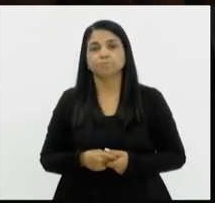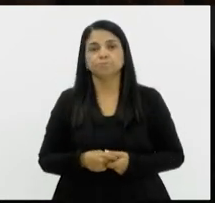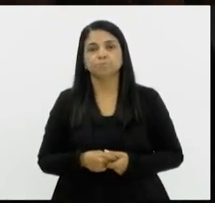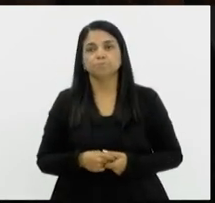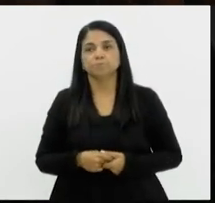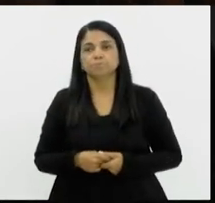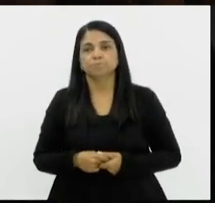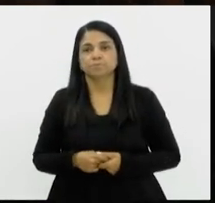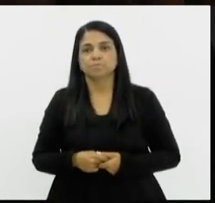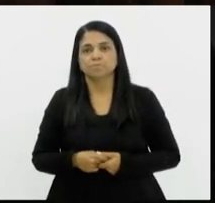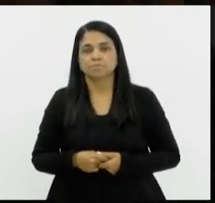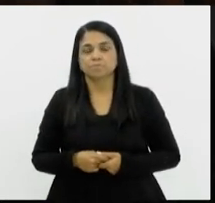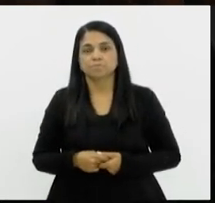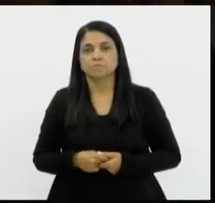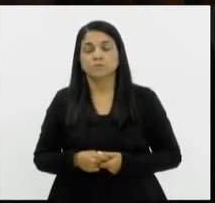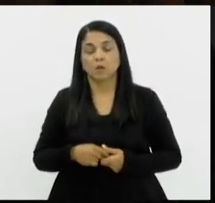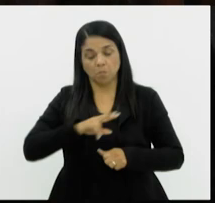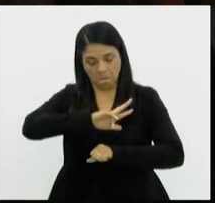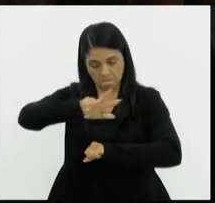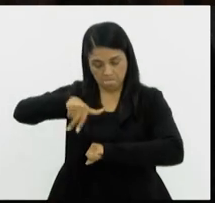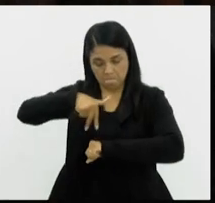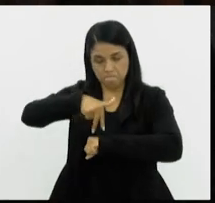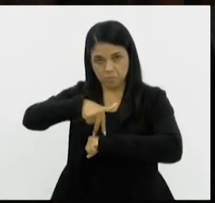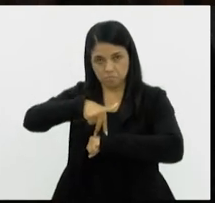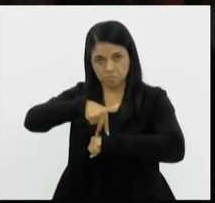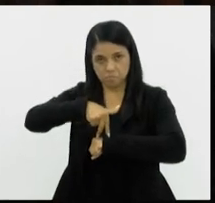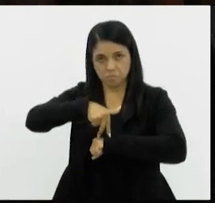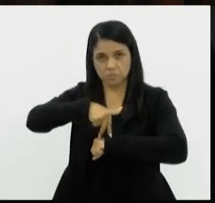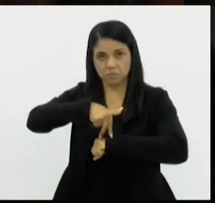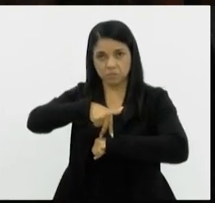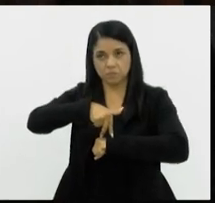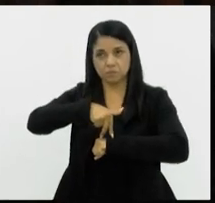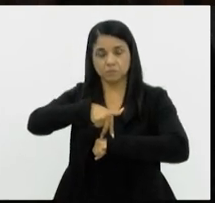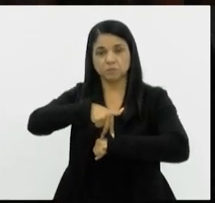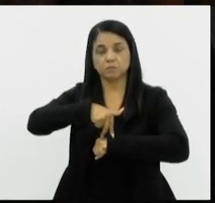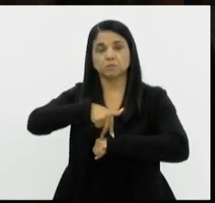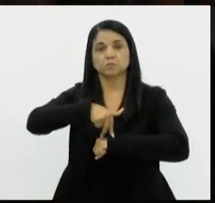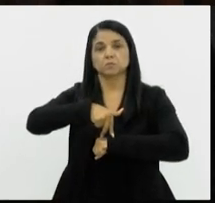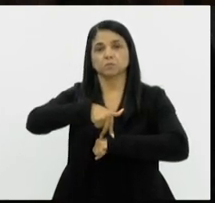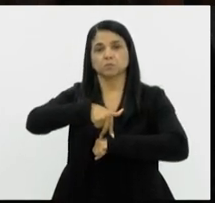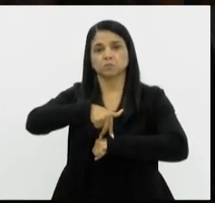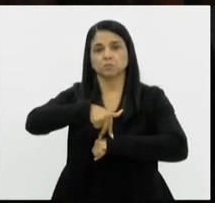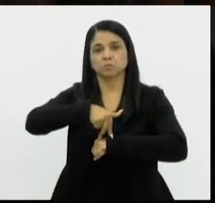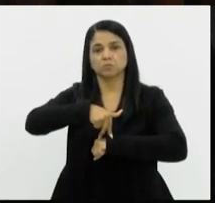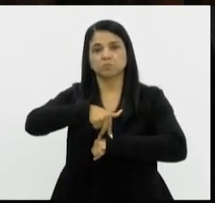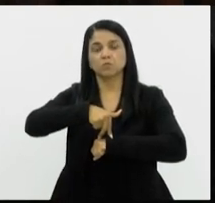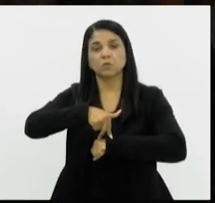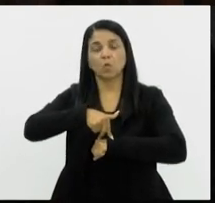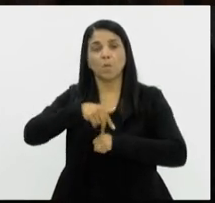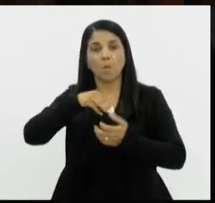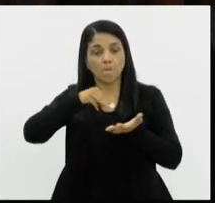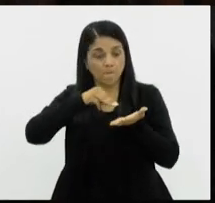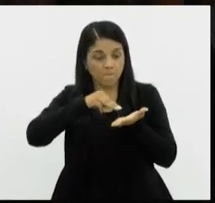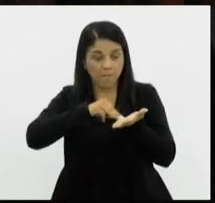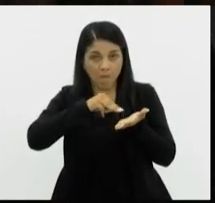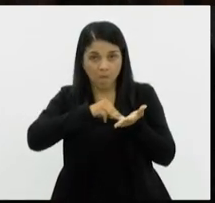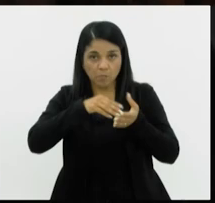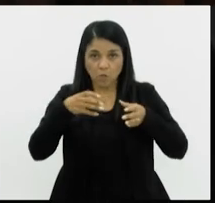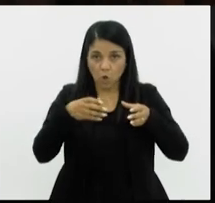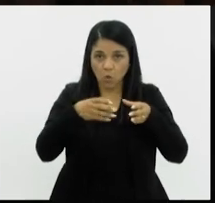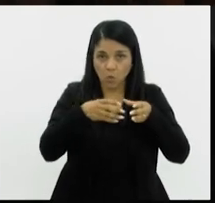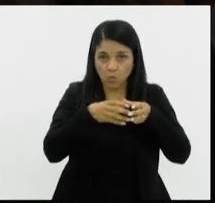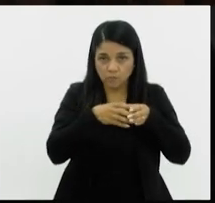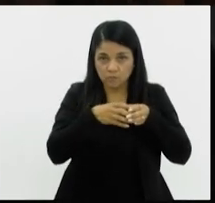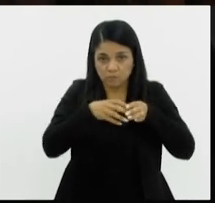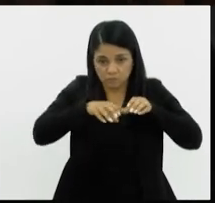Eu quero usar essa tribuna para poder também me posicionar que, como membro da Comissão de